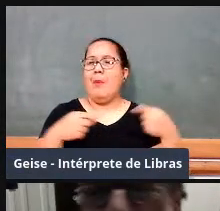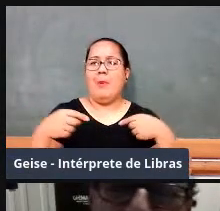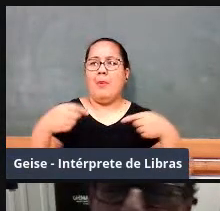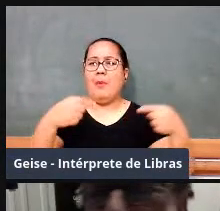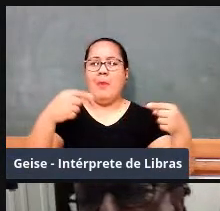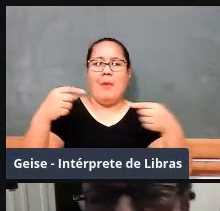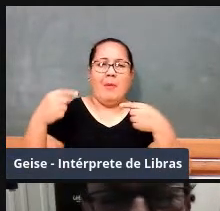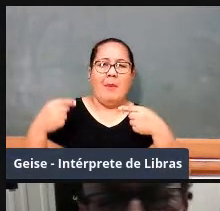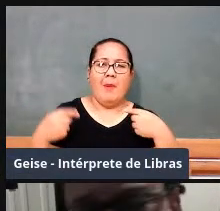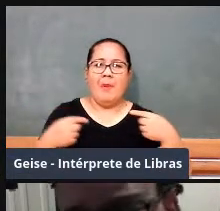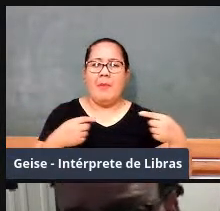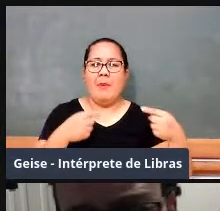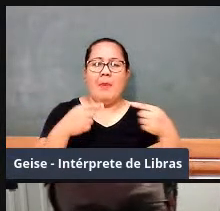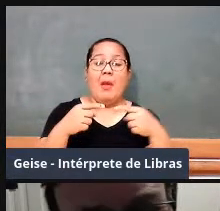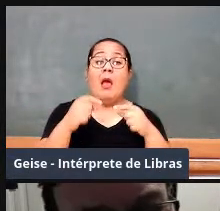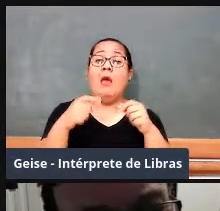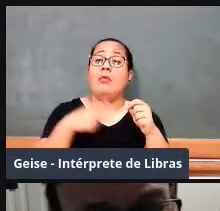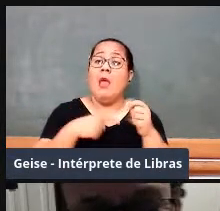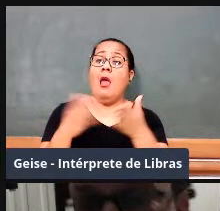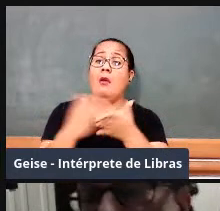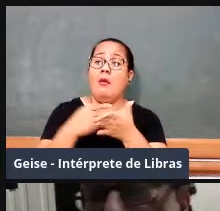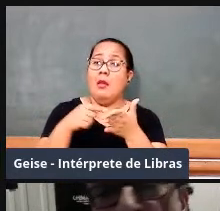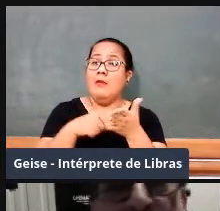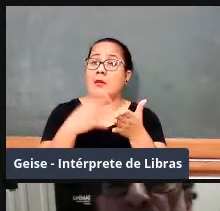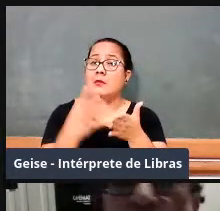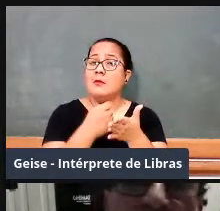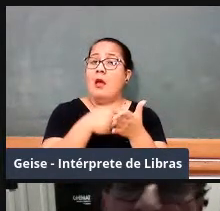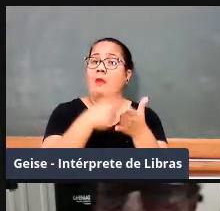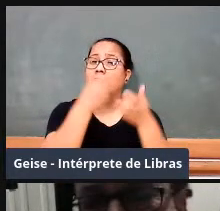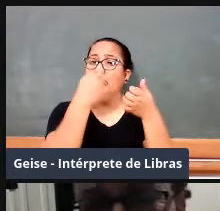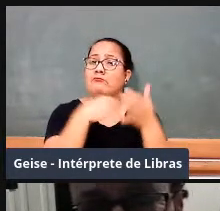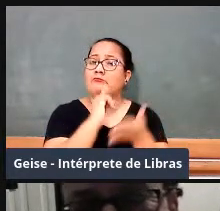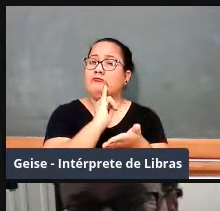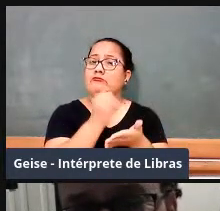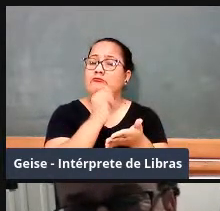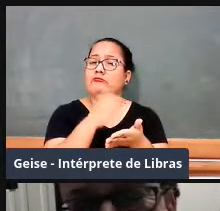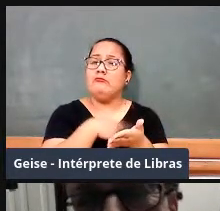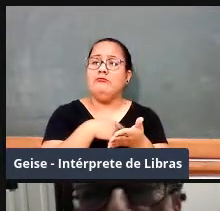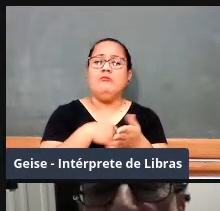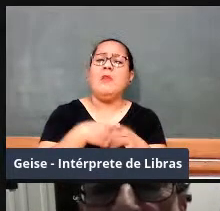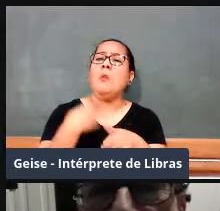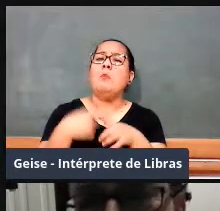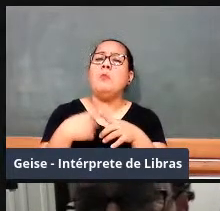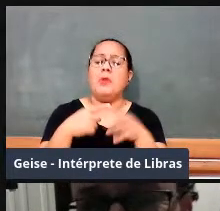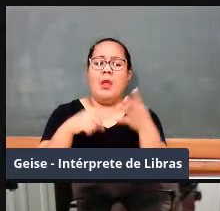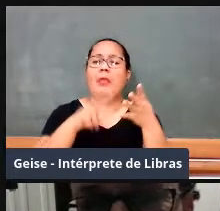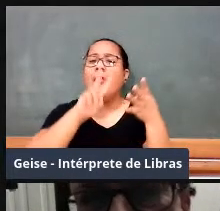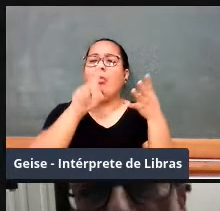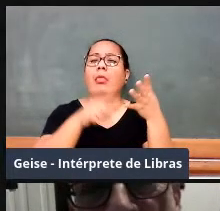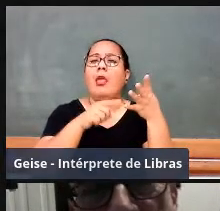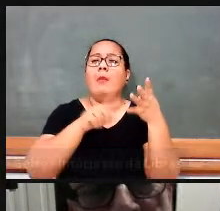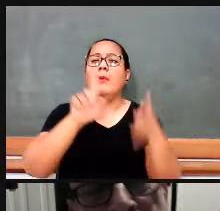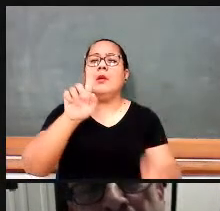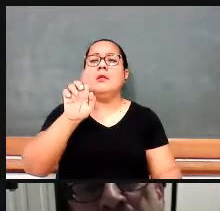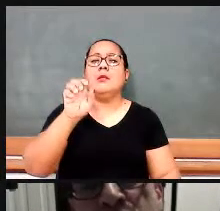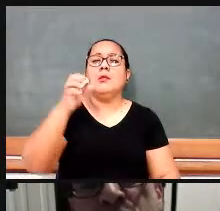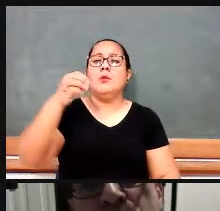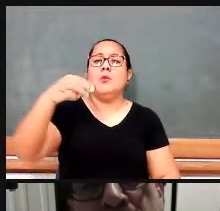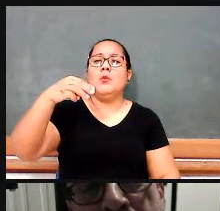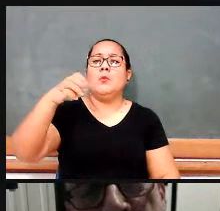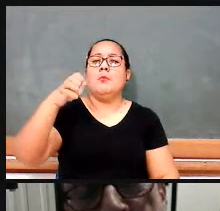do Congresso todo esse debate, essa discussão, mas por que geometria? E o argumento utilizado foi o seguinte,